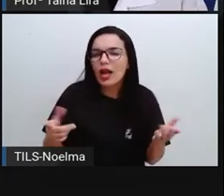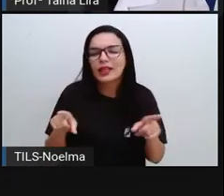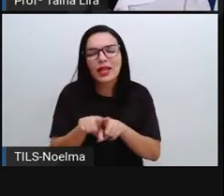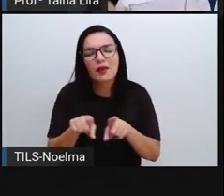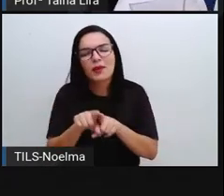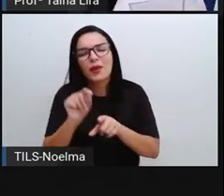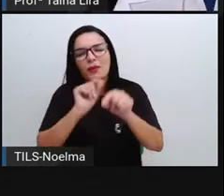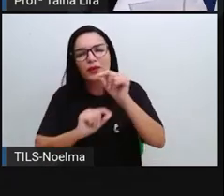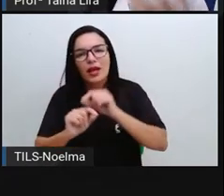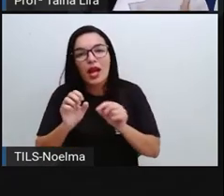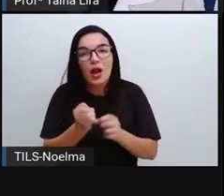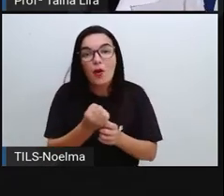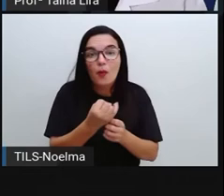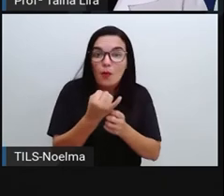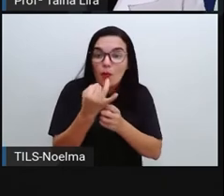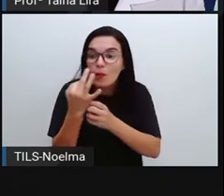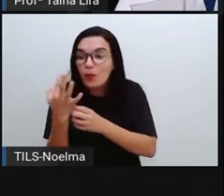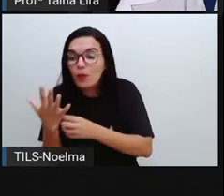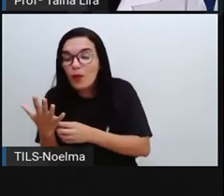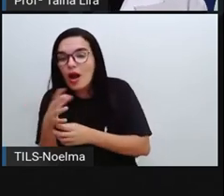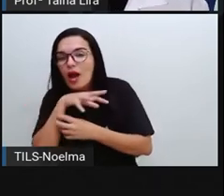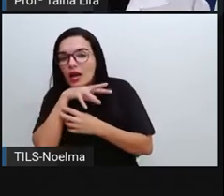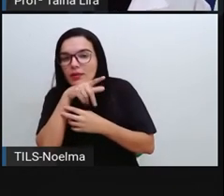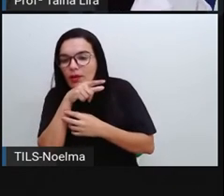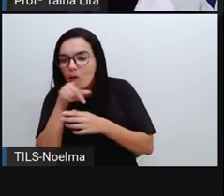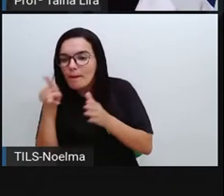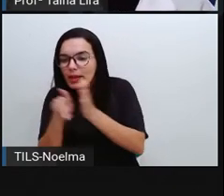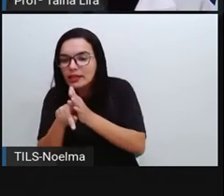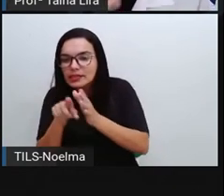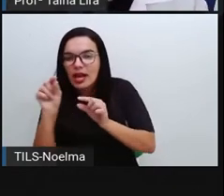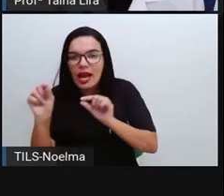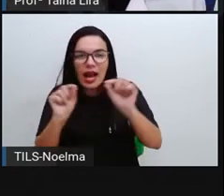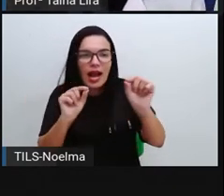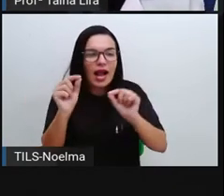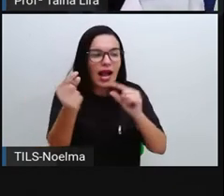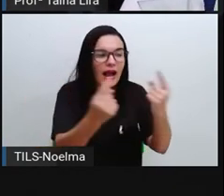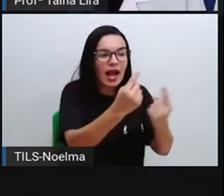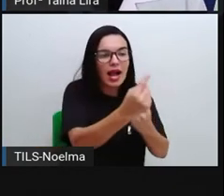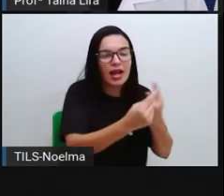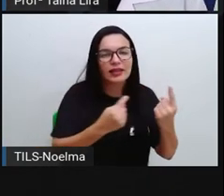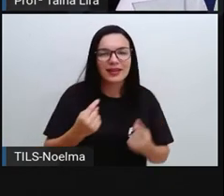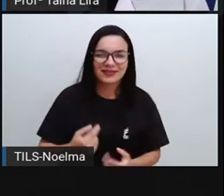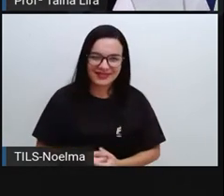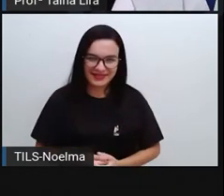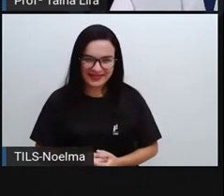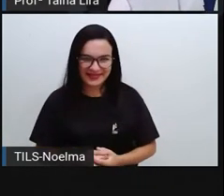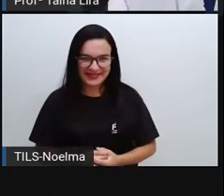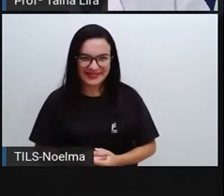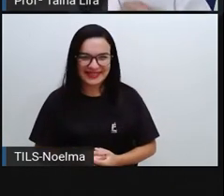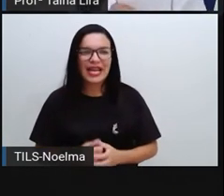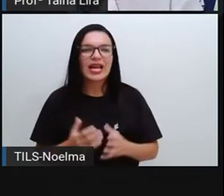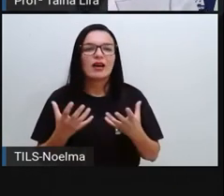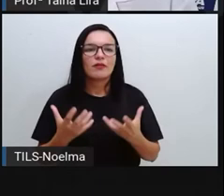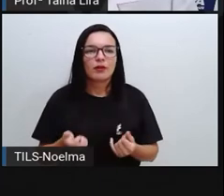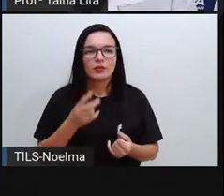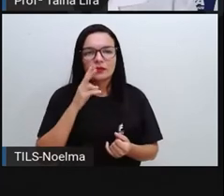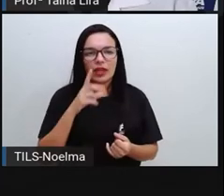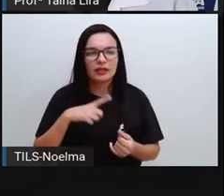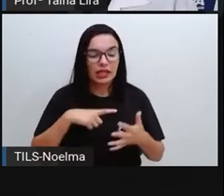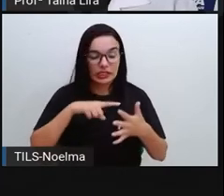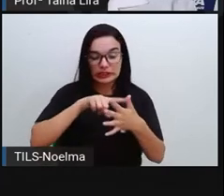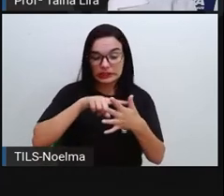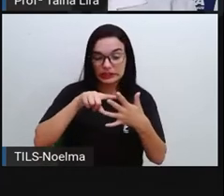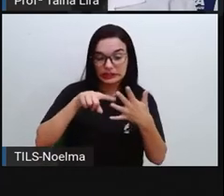qual é o animal de cada uma, tá? Porque aqui, na realidade, quando a gente analisa o probleminha, a gente vê que tem 5